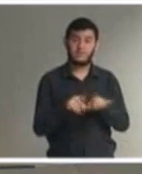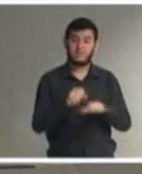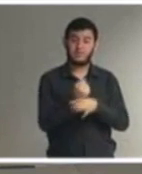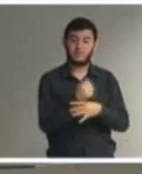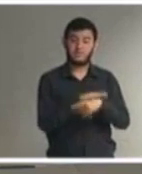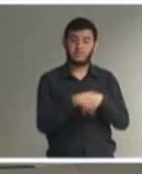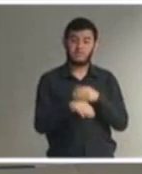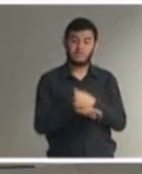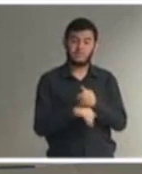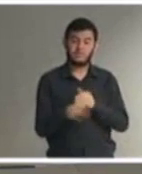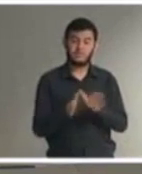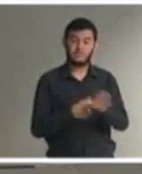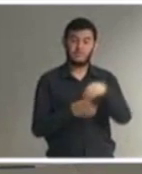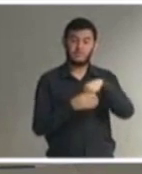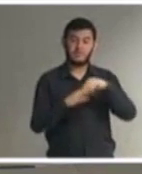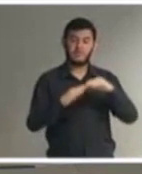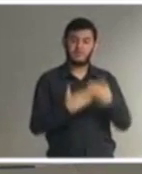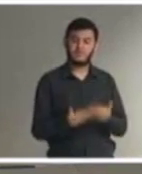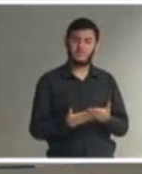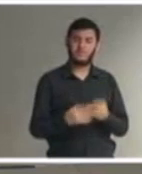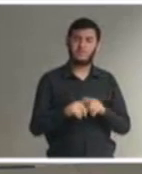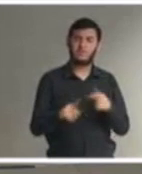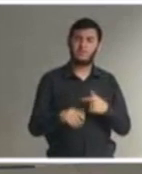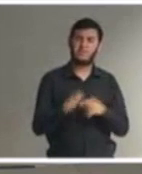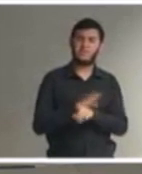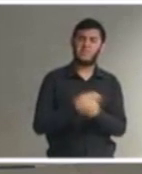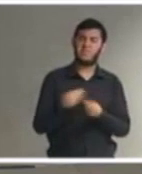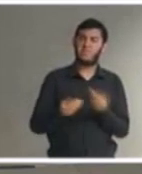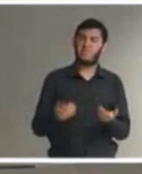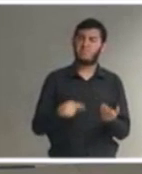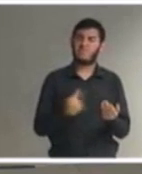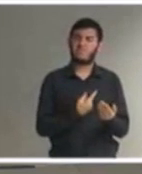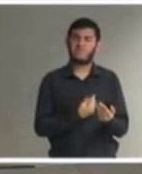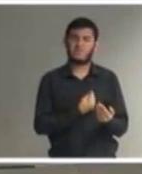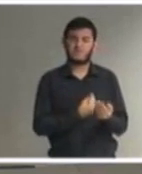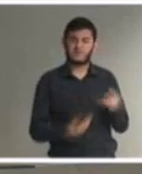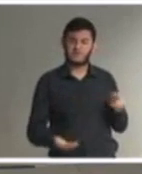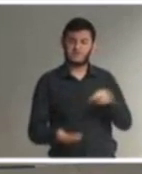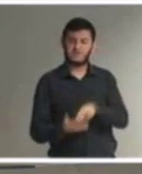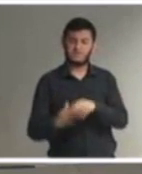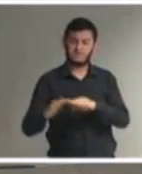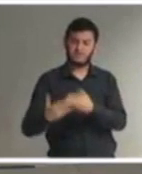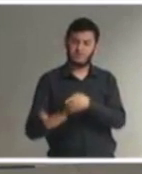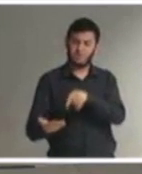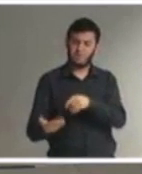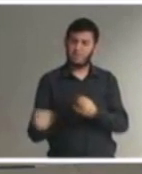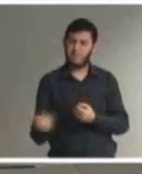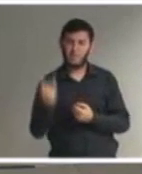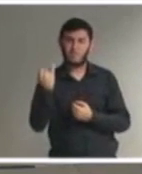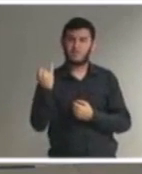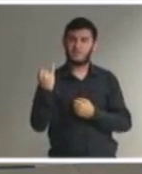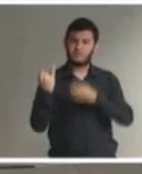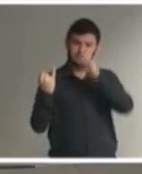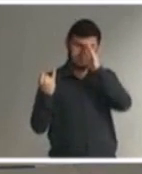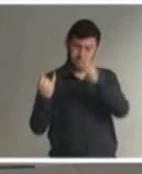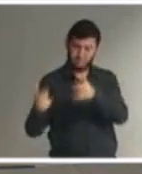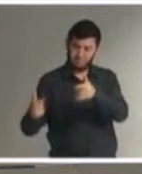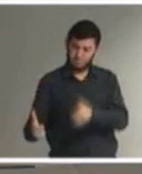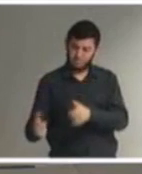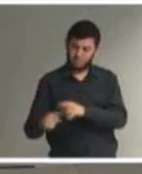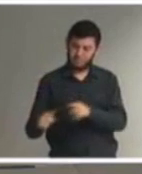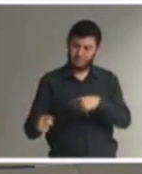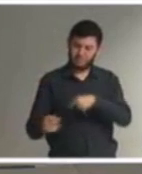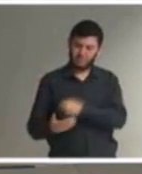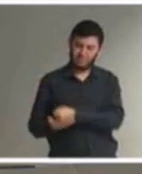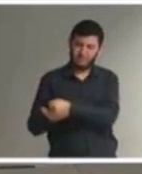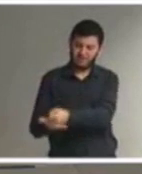escola ora como é que nós vamos num ambiente tão importante com uma escola oferecer esse ambiente